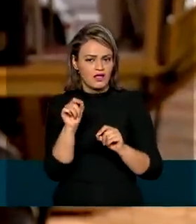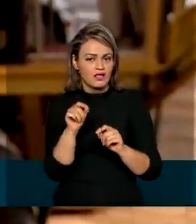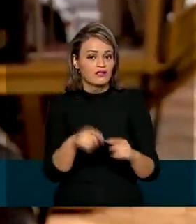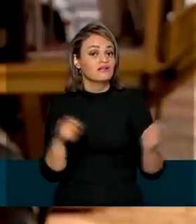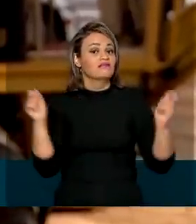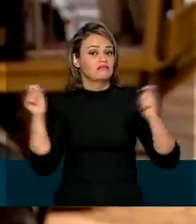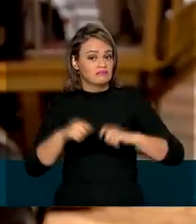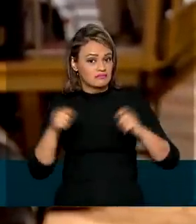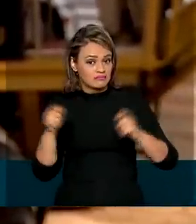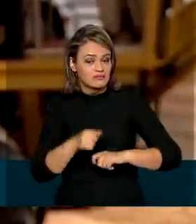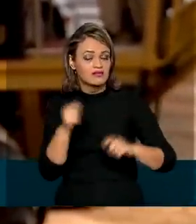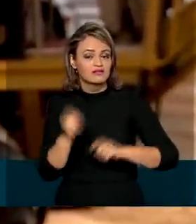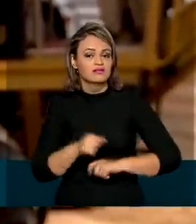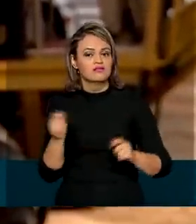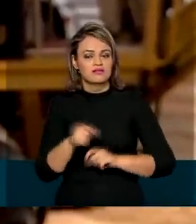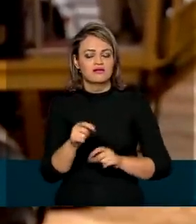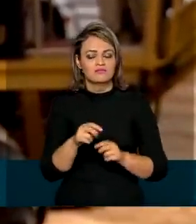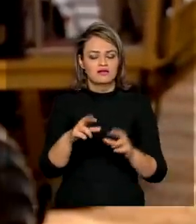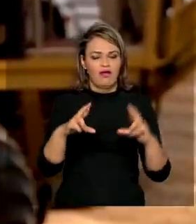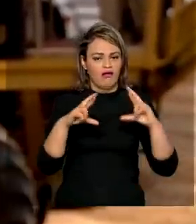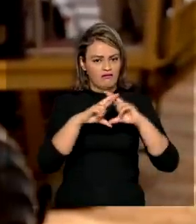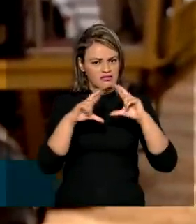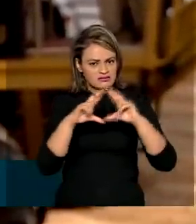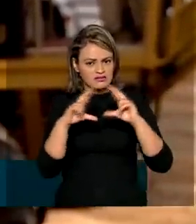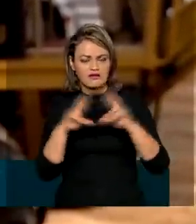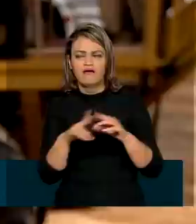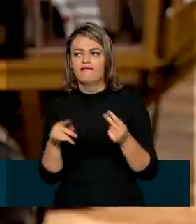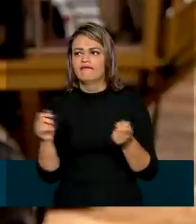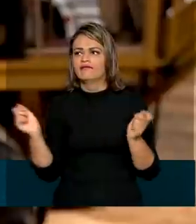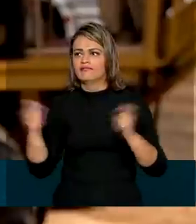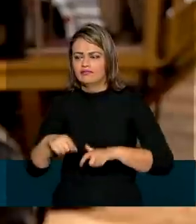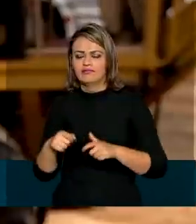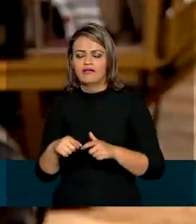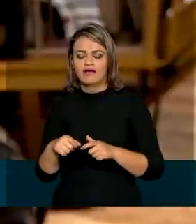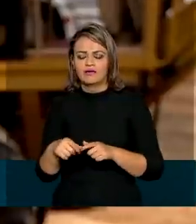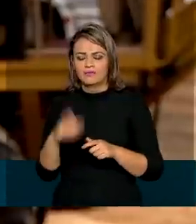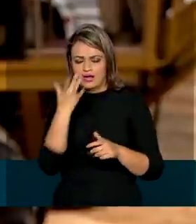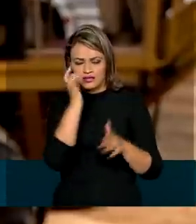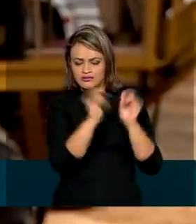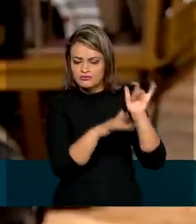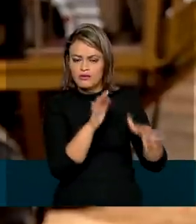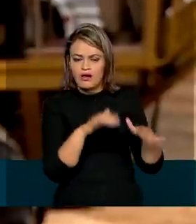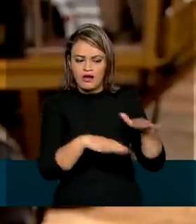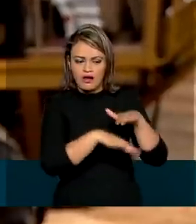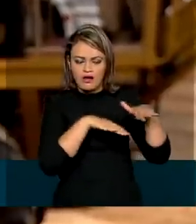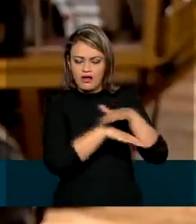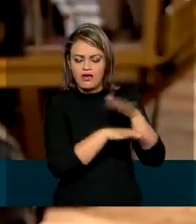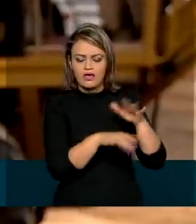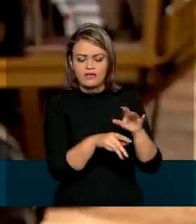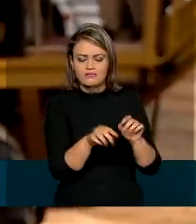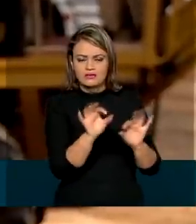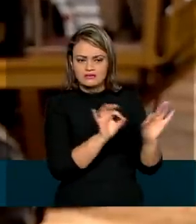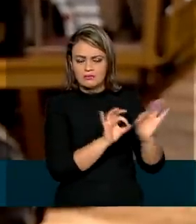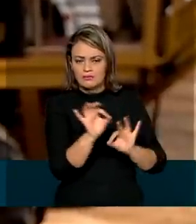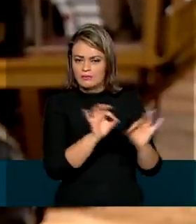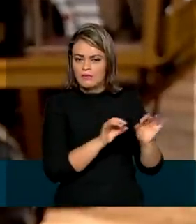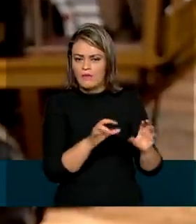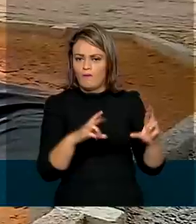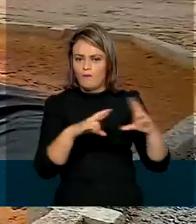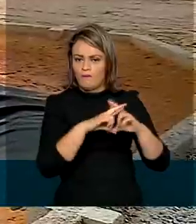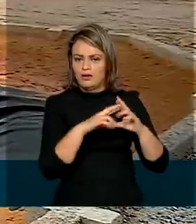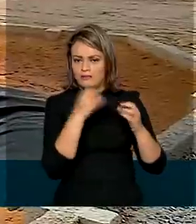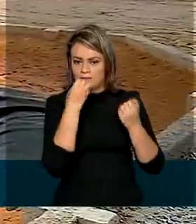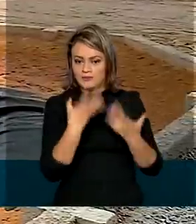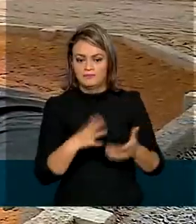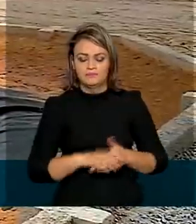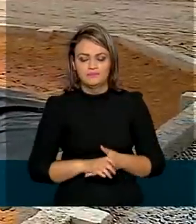possível, sim, se reciclar, se aglomerar o lixo de uma forma cíclica e de uma forma técnica.